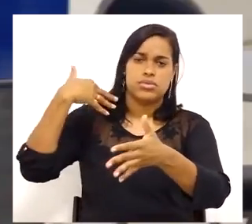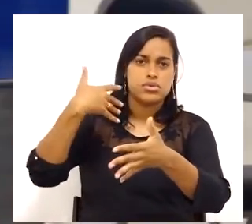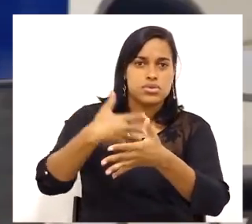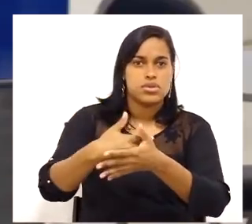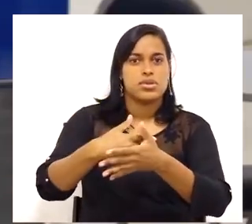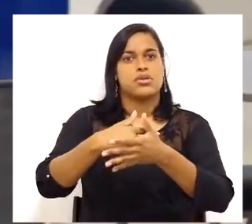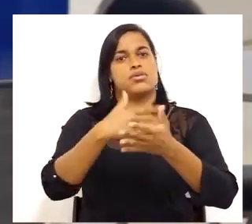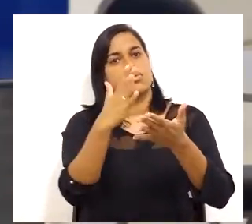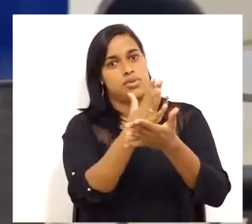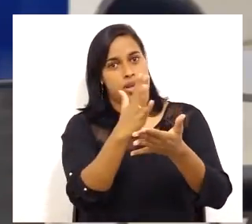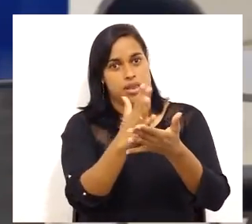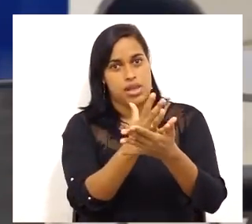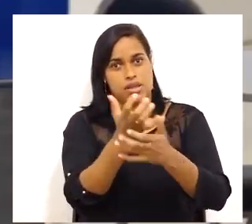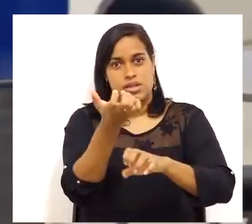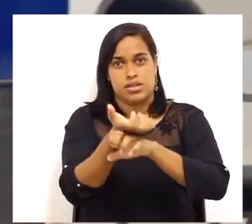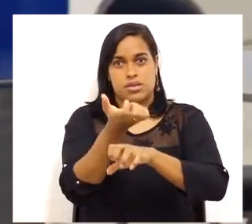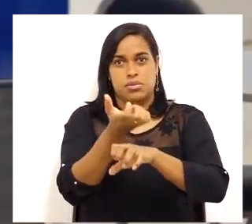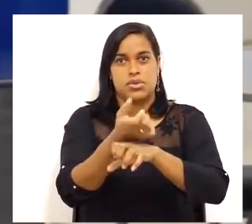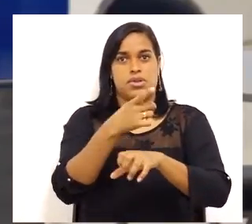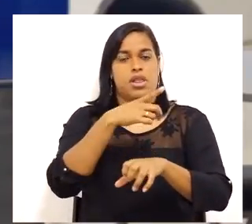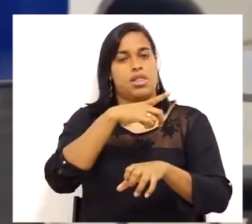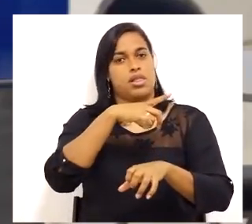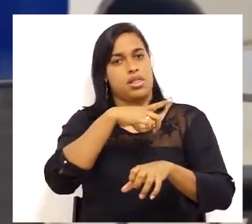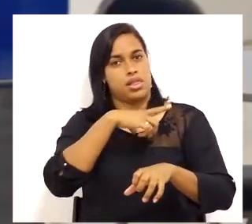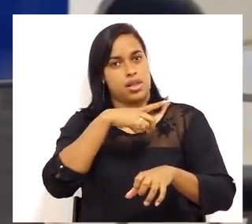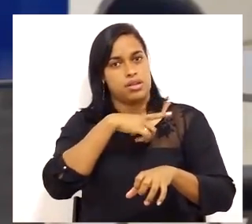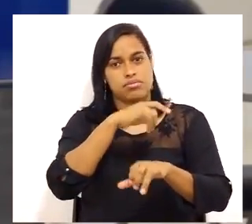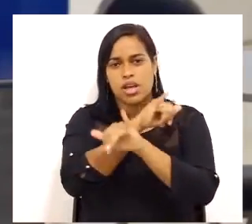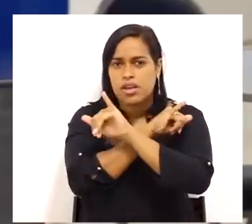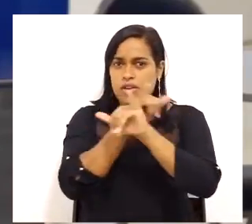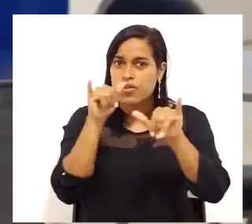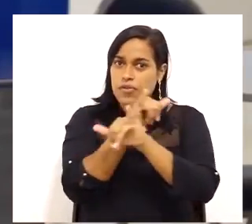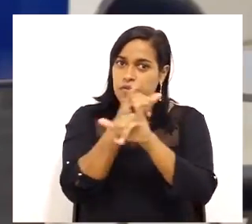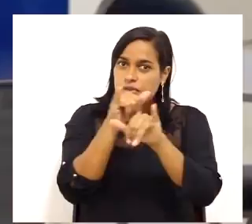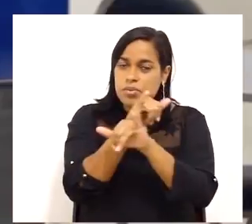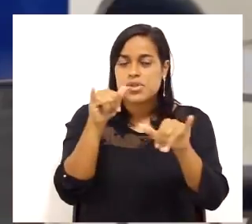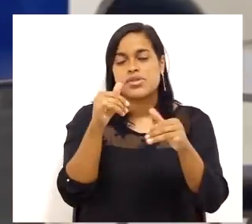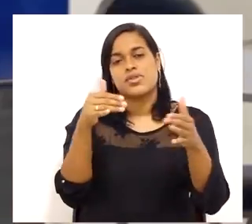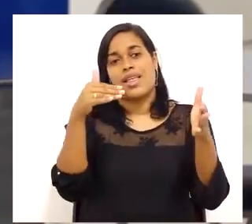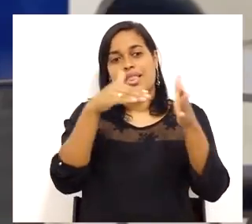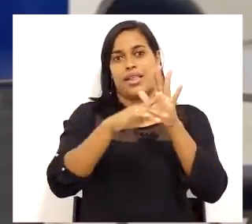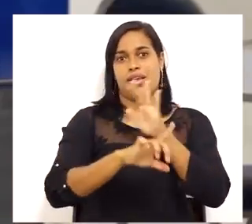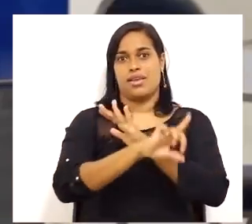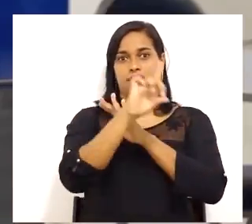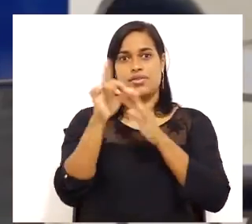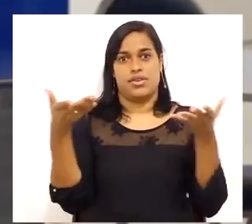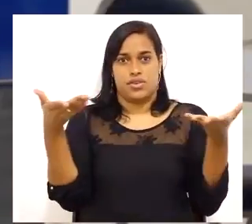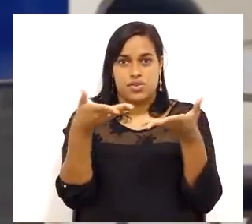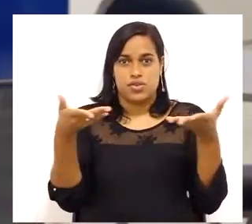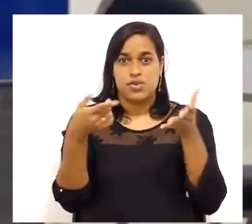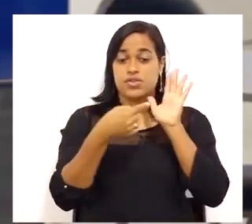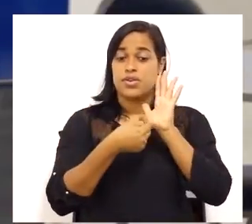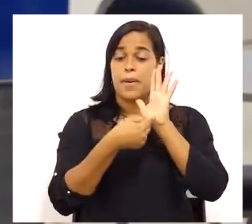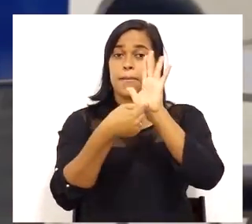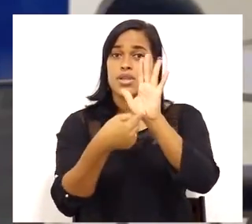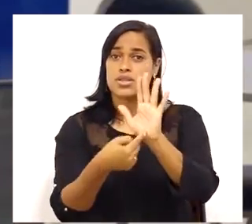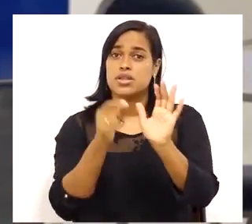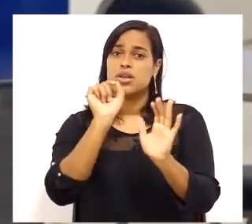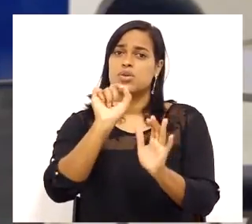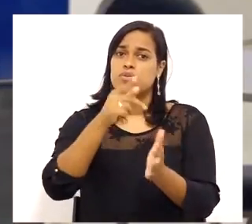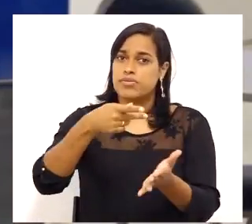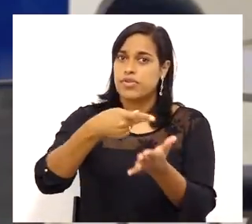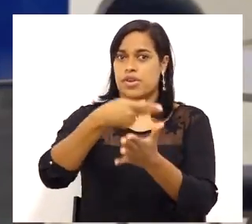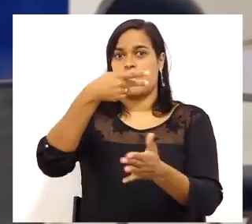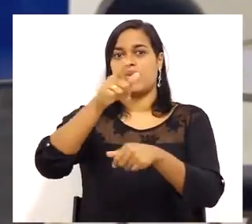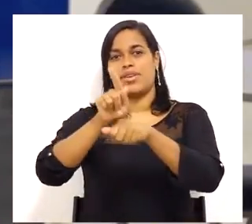relacionadas desde o final da Segunda Guerra Mundial até os dias de hoje, apresentando o que ocorreu com relação à